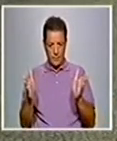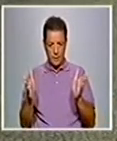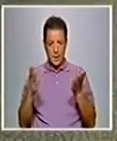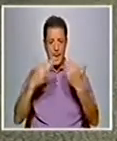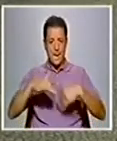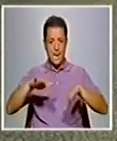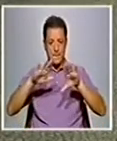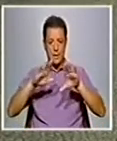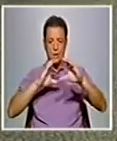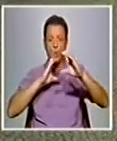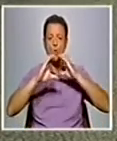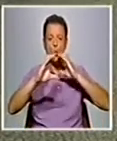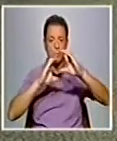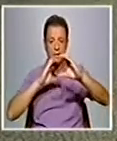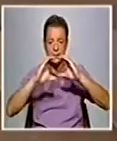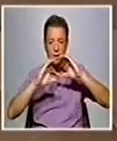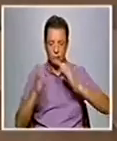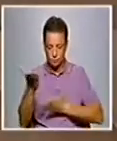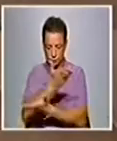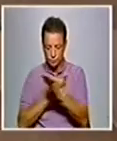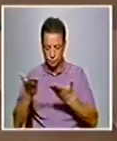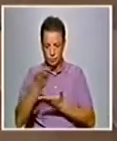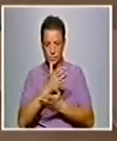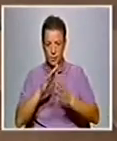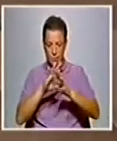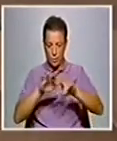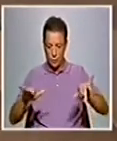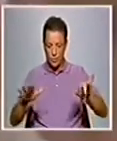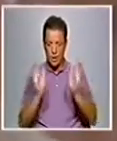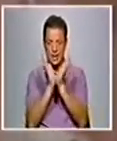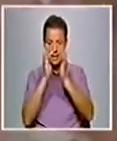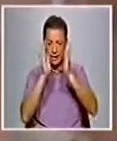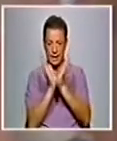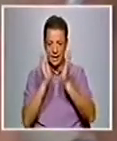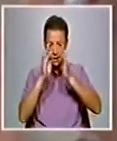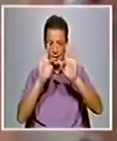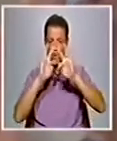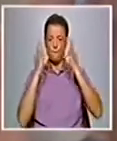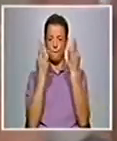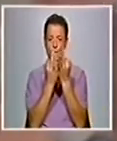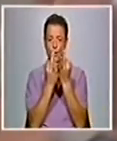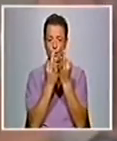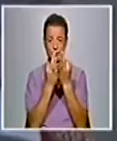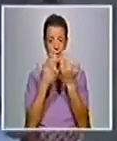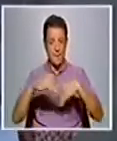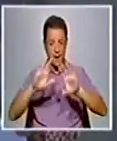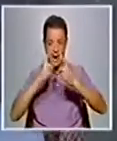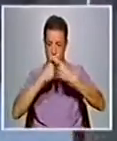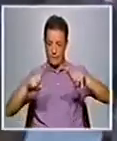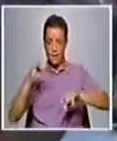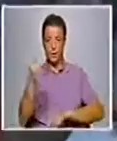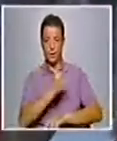mas uma comunicação mediada pelo computador e pela internet, em fóruns. Hoje, as diferenças entre